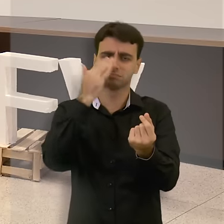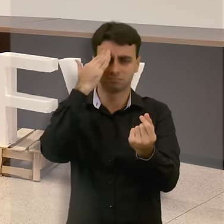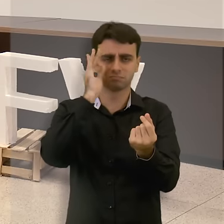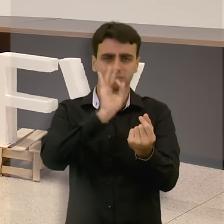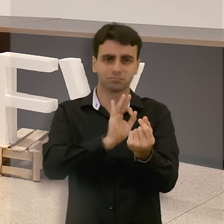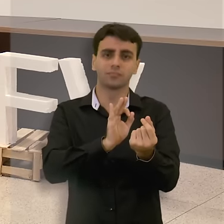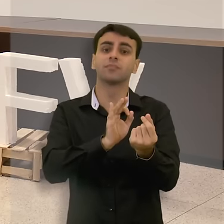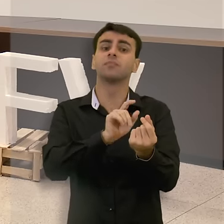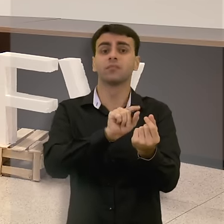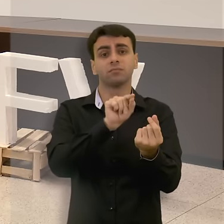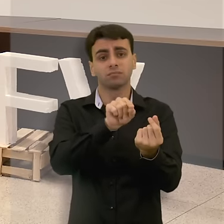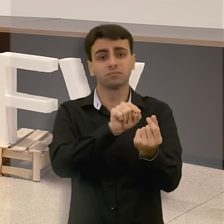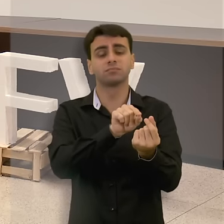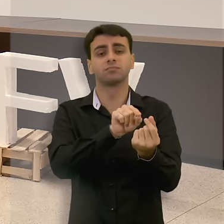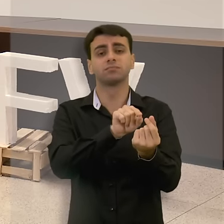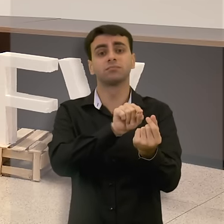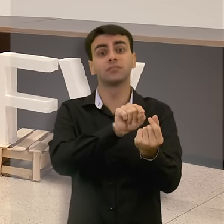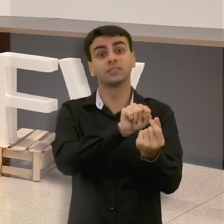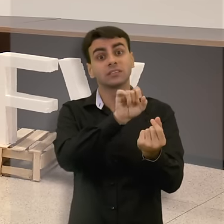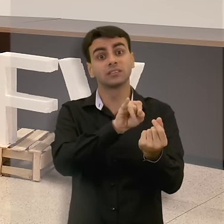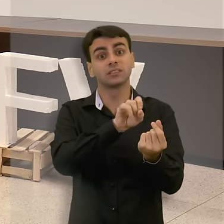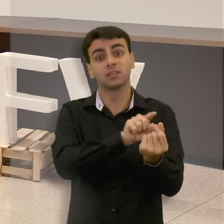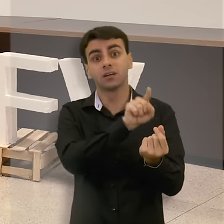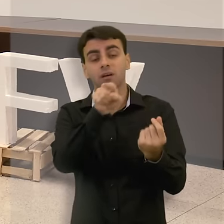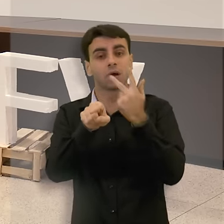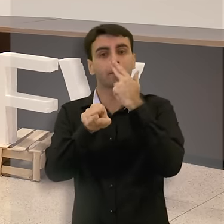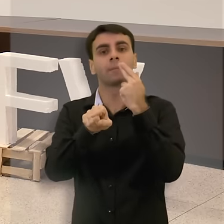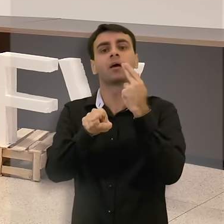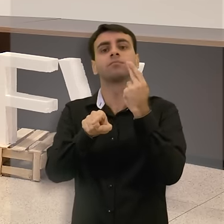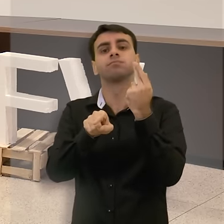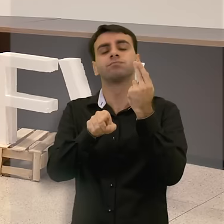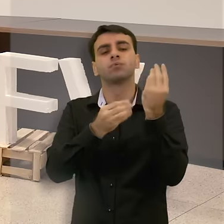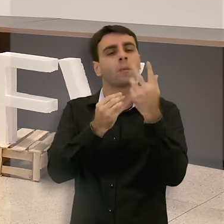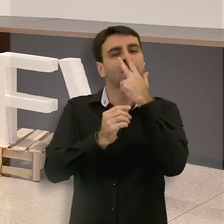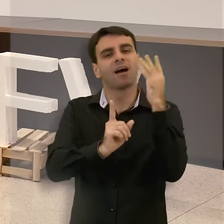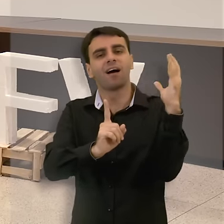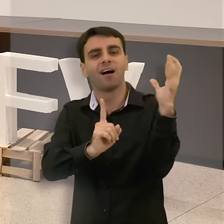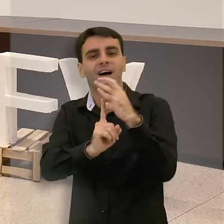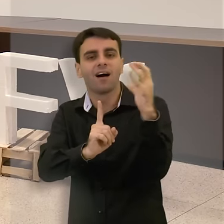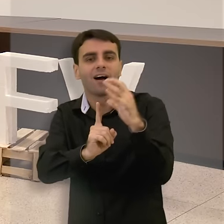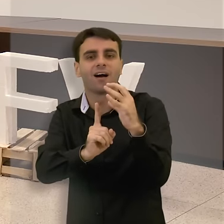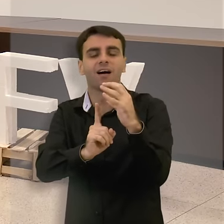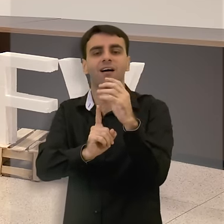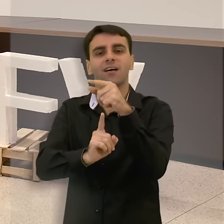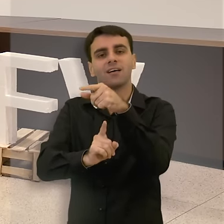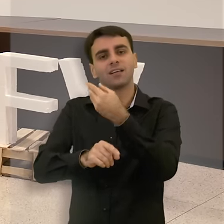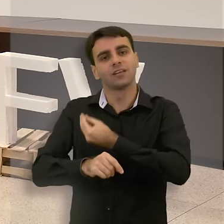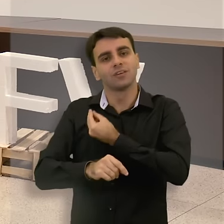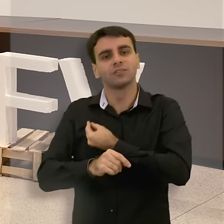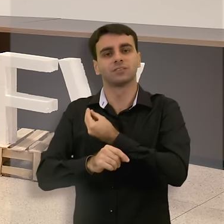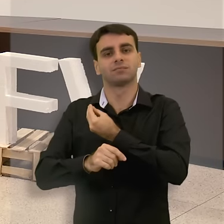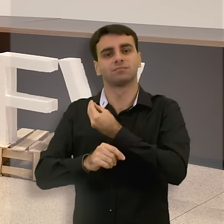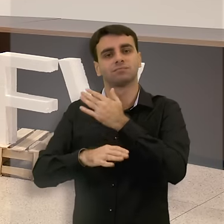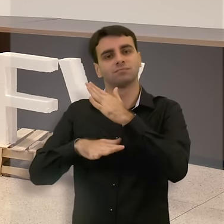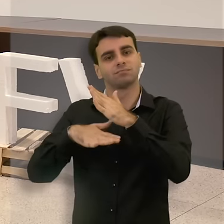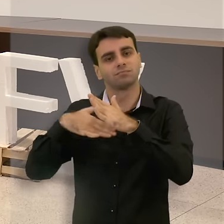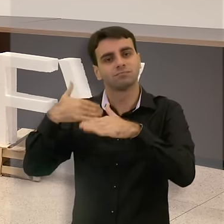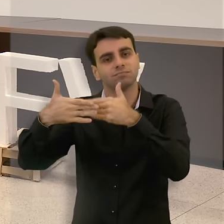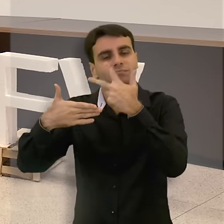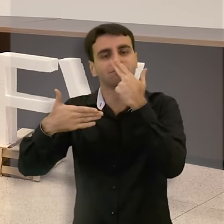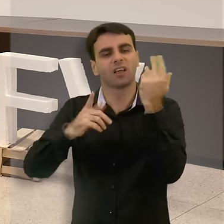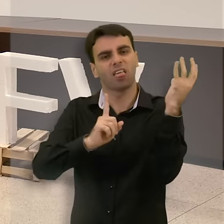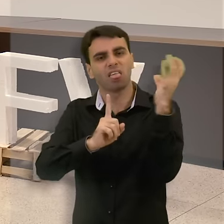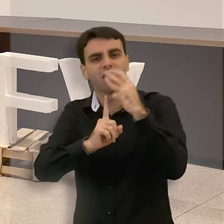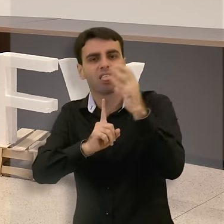vezes, ela está associada a você ser colonizado por um modo de levar a sua vida que te